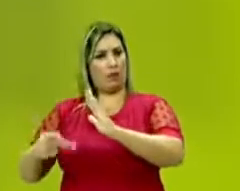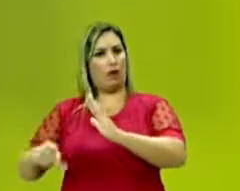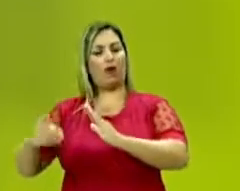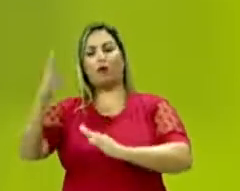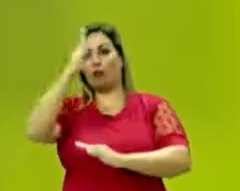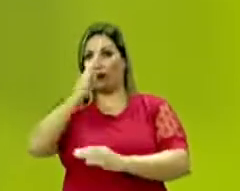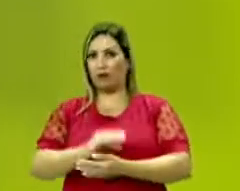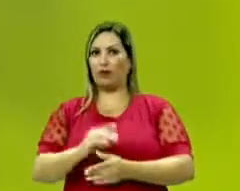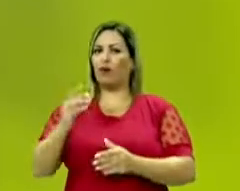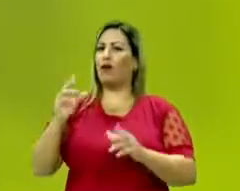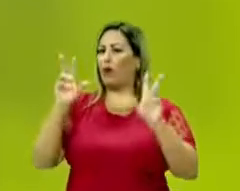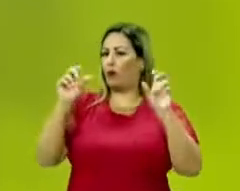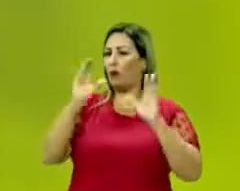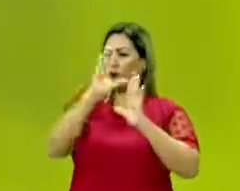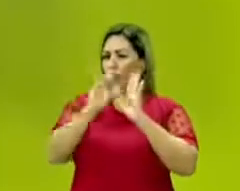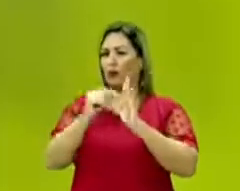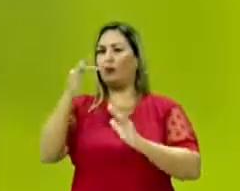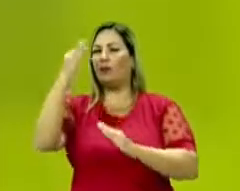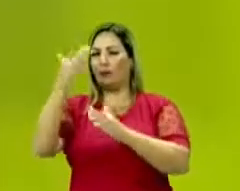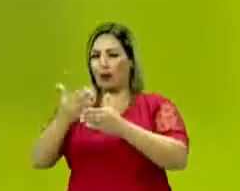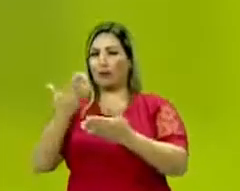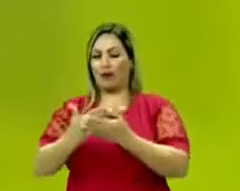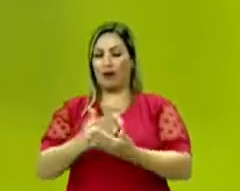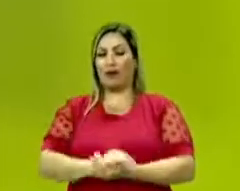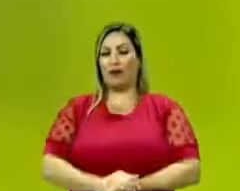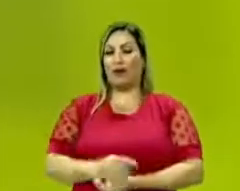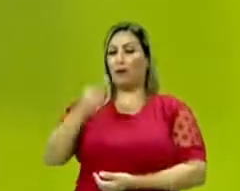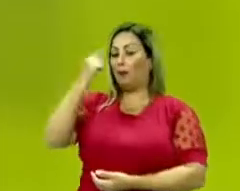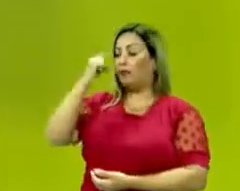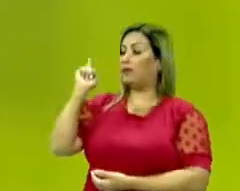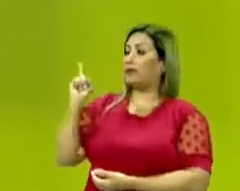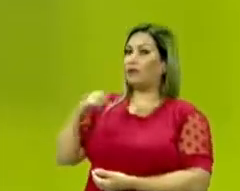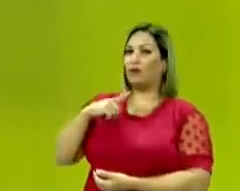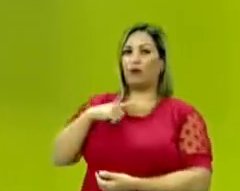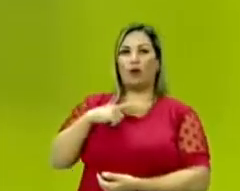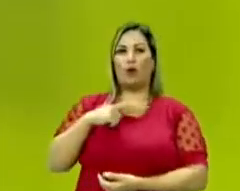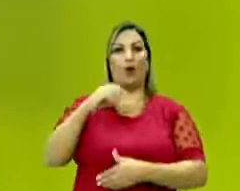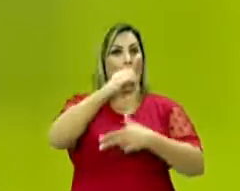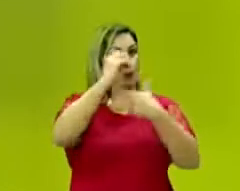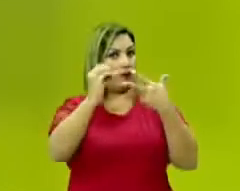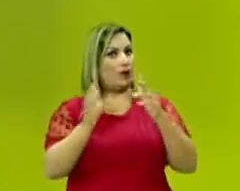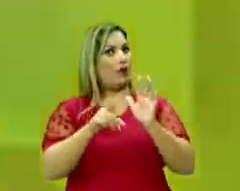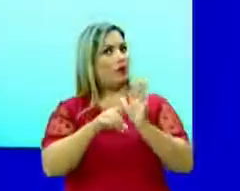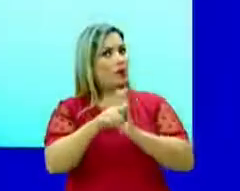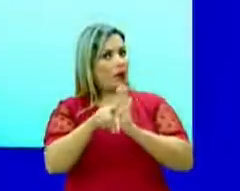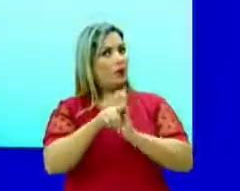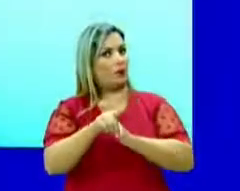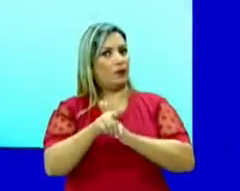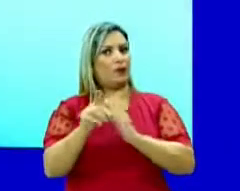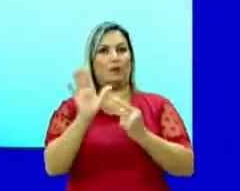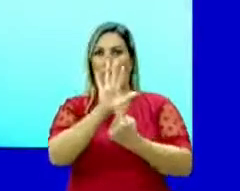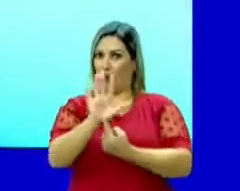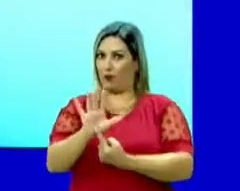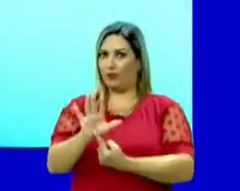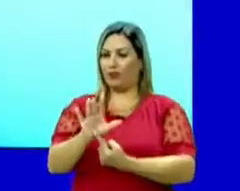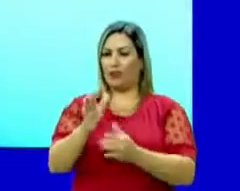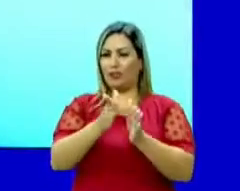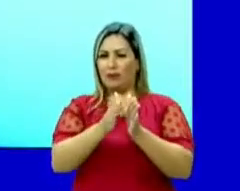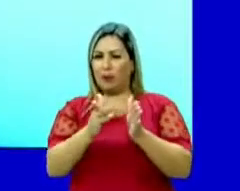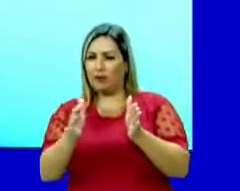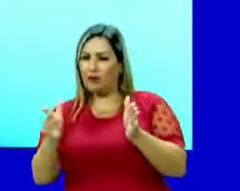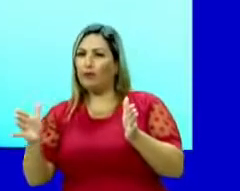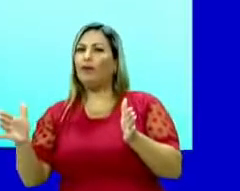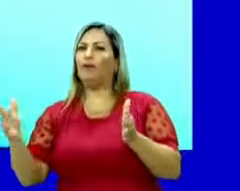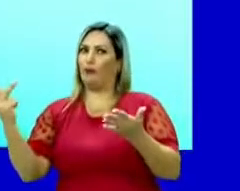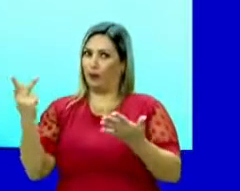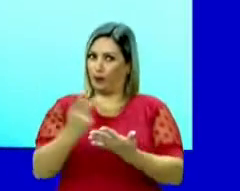próximo encontro, hein? Com certeza. E pensando nisso, olha como o Enem trouxe para nós esse período